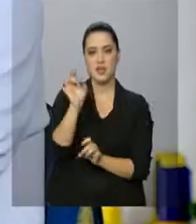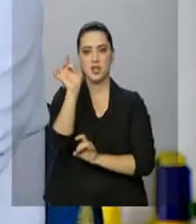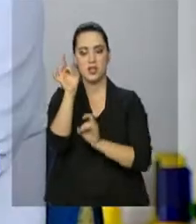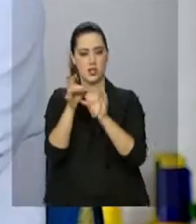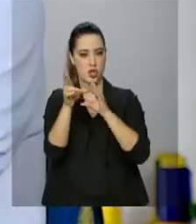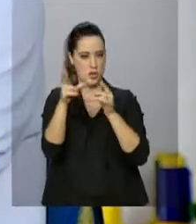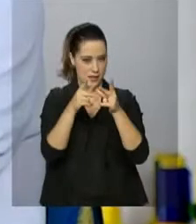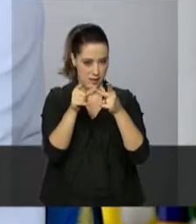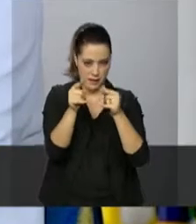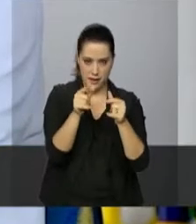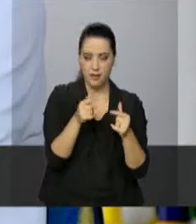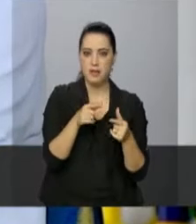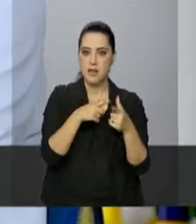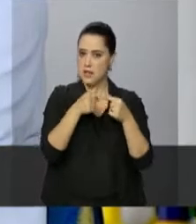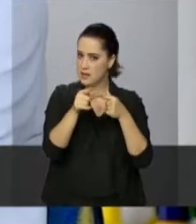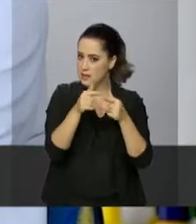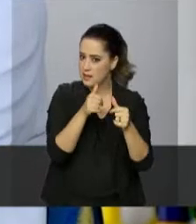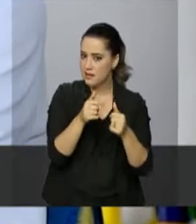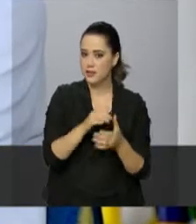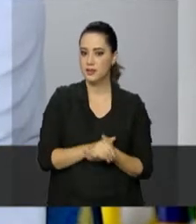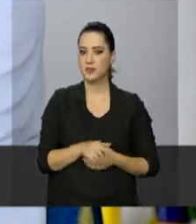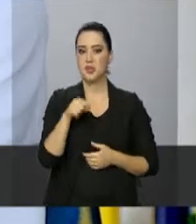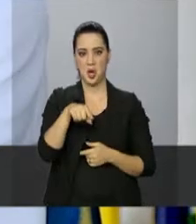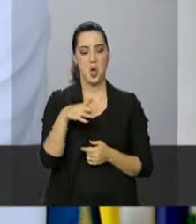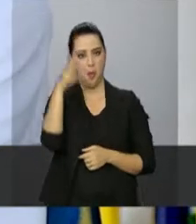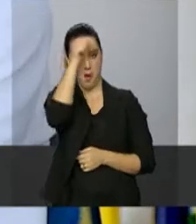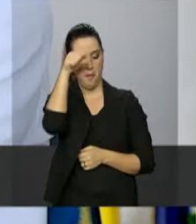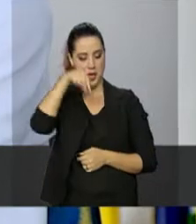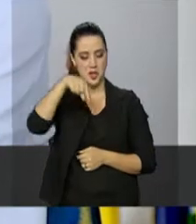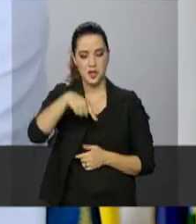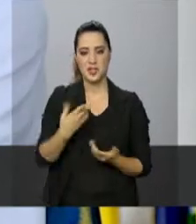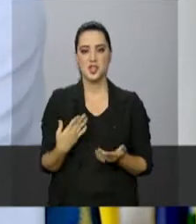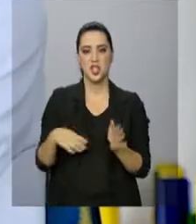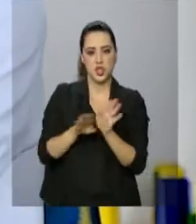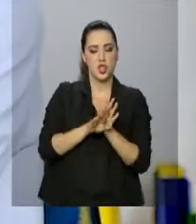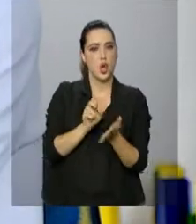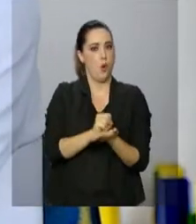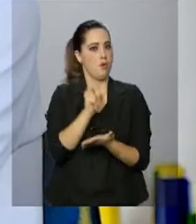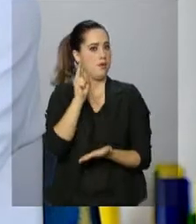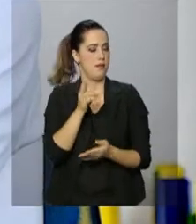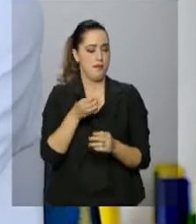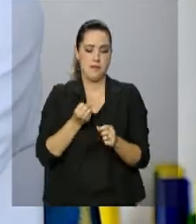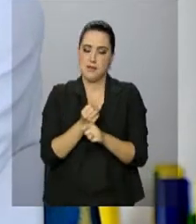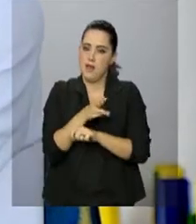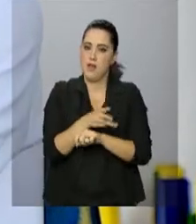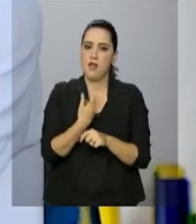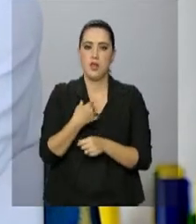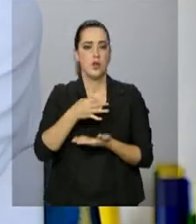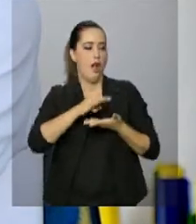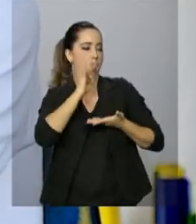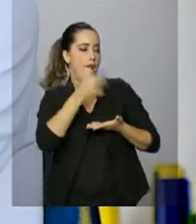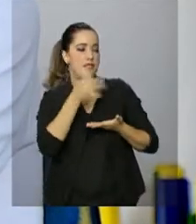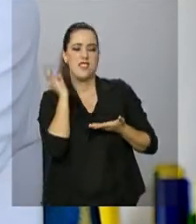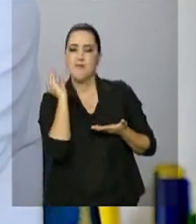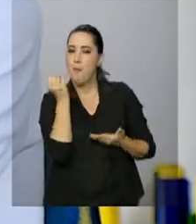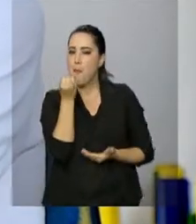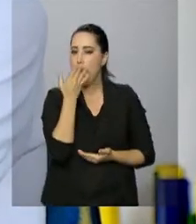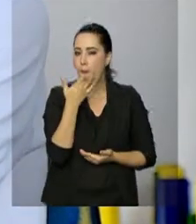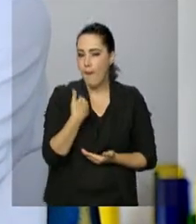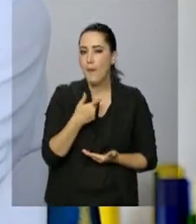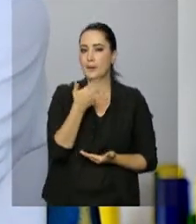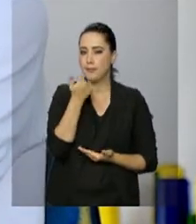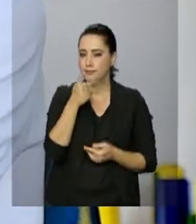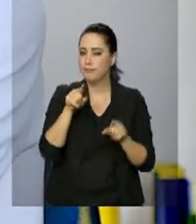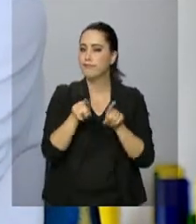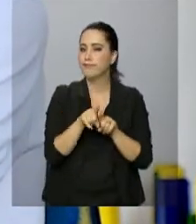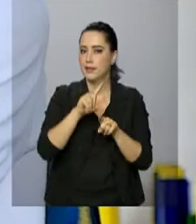A minha máquina é essa aqui, eu aprendi nela e até hoje estou nela. Aqui eu chego cedo e venho e tomo o cafezinho do seu Raimundo, que ele faz o cafezinho para a gente, aí a